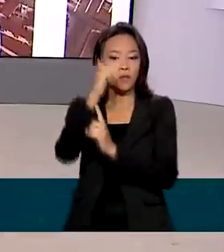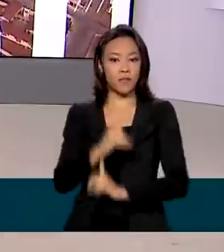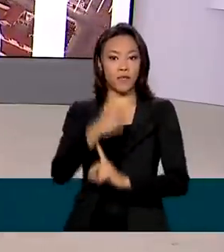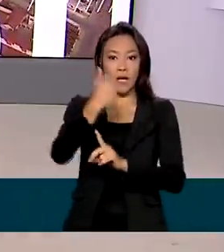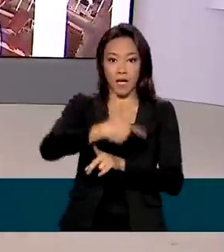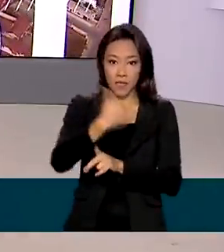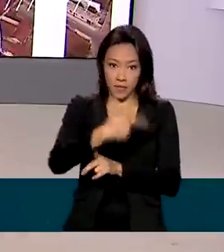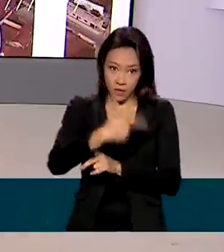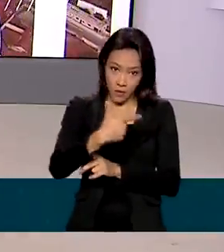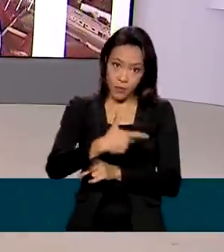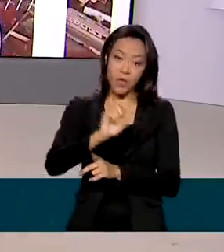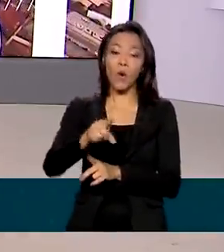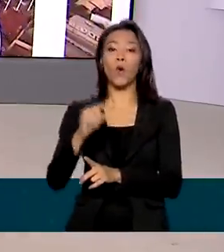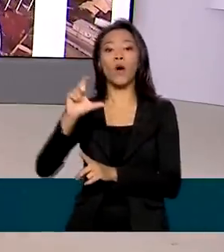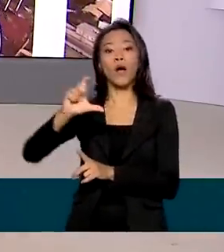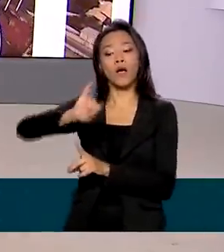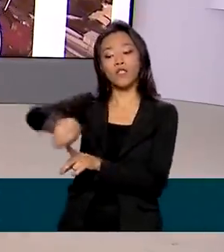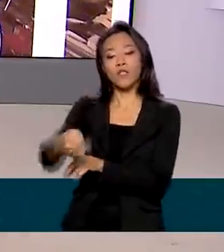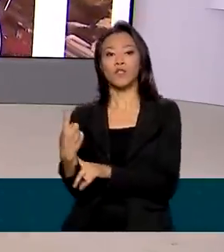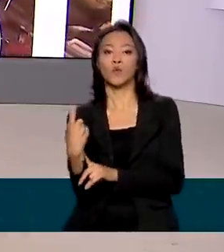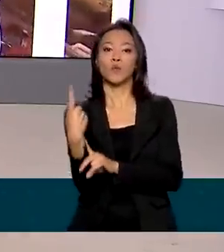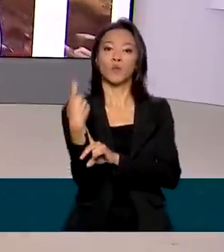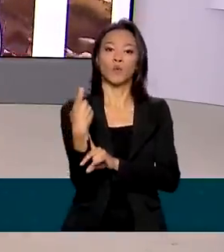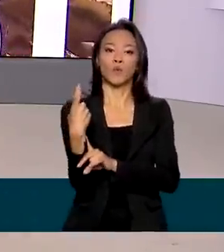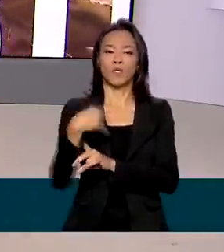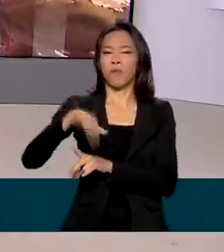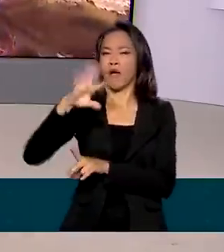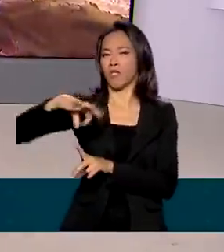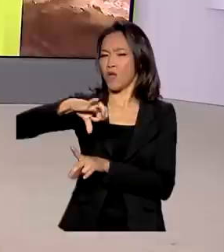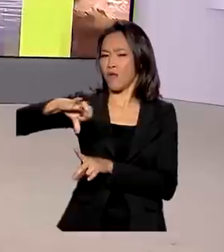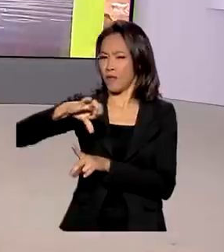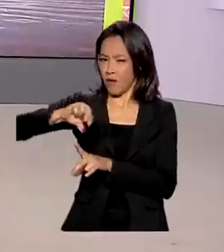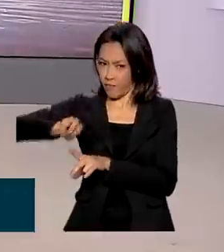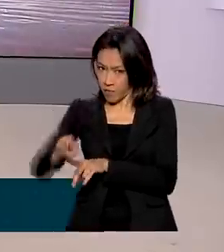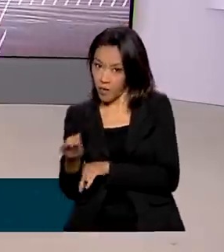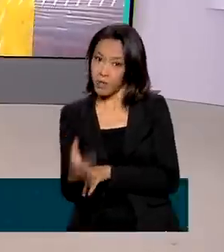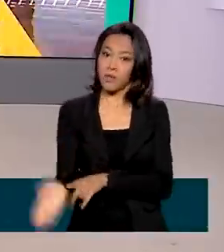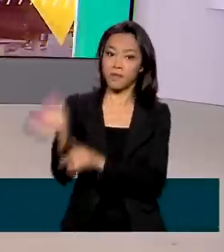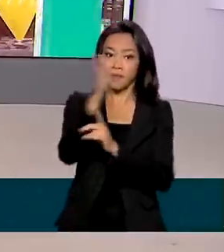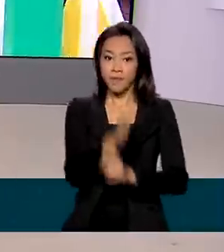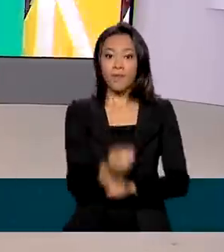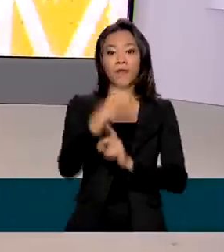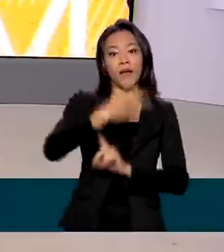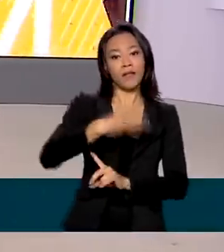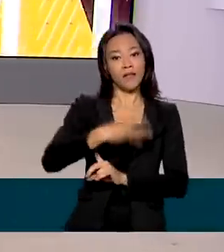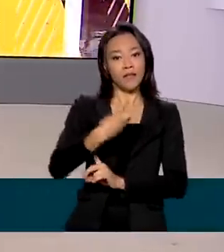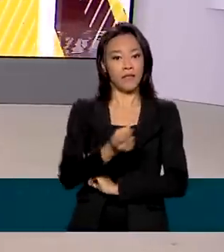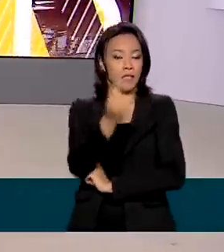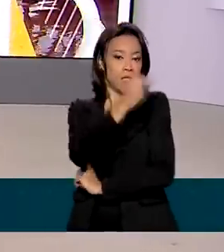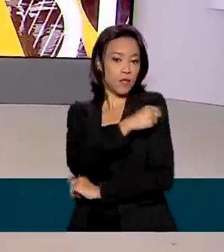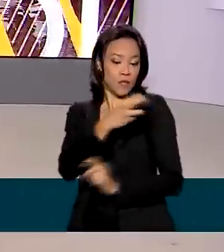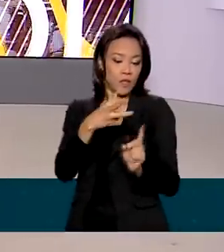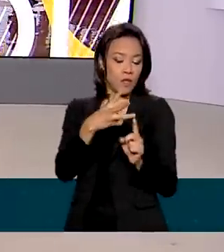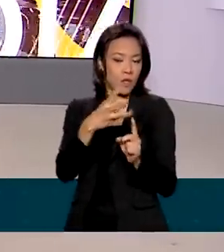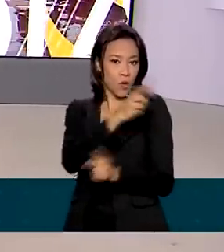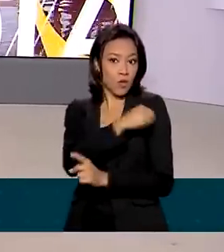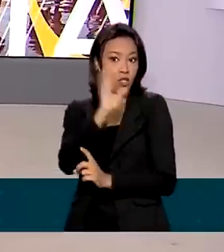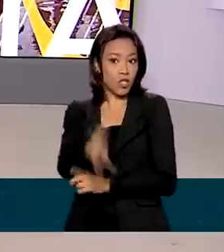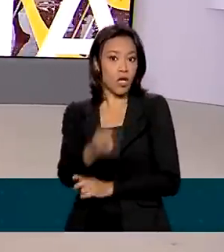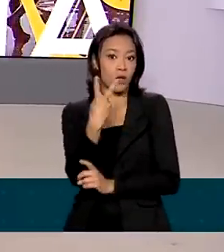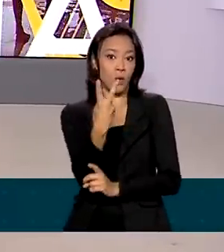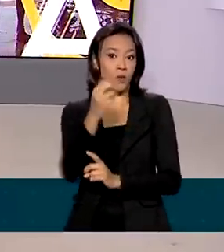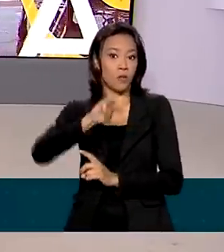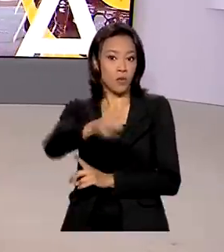segunda dose ou a dose única é de mais de 99 milhões. Já a terceira dose foi aplicada em quase 2 milhões